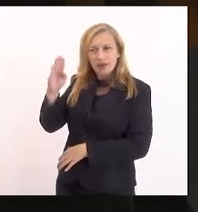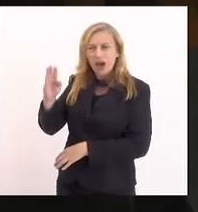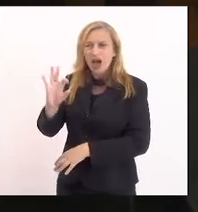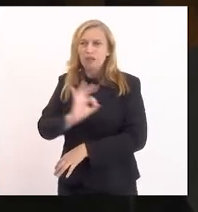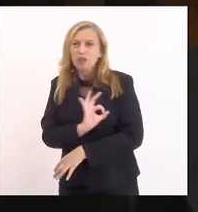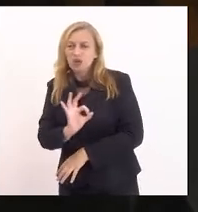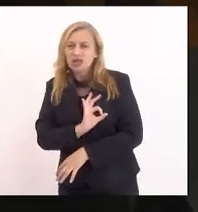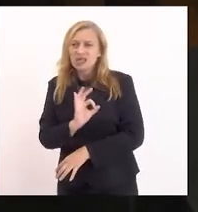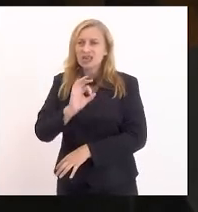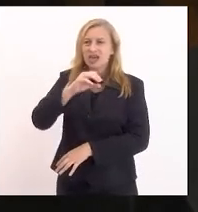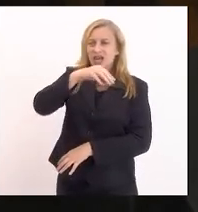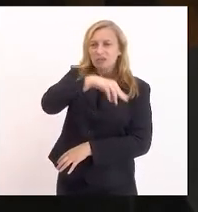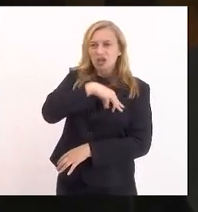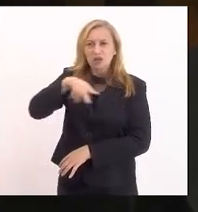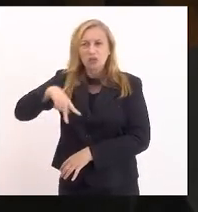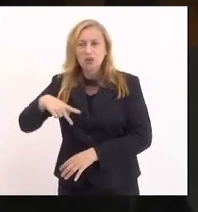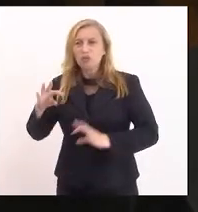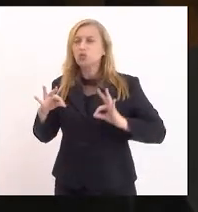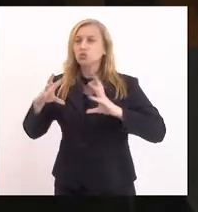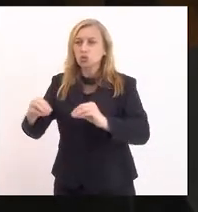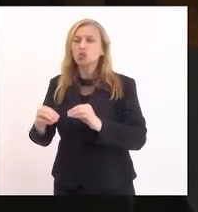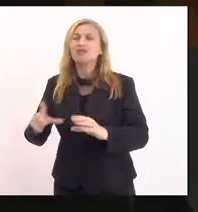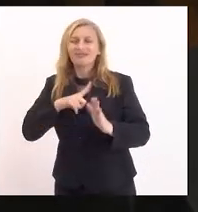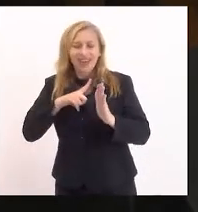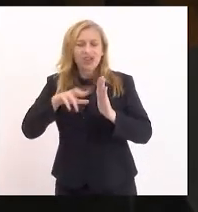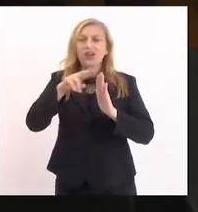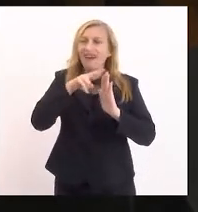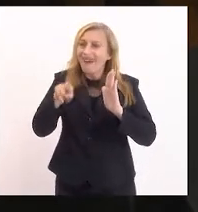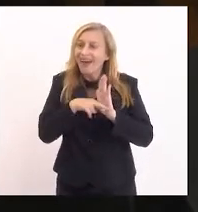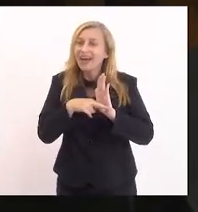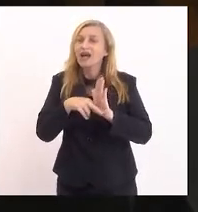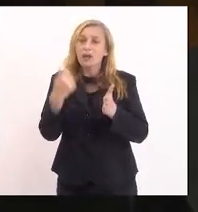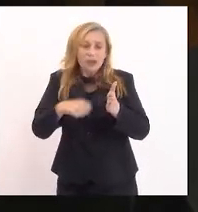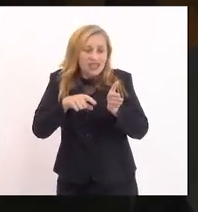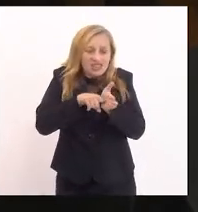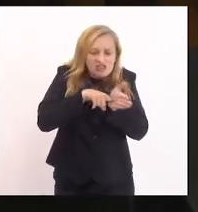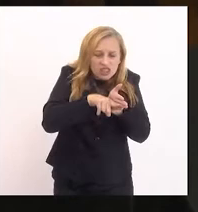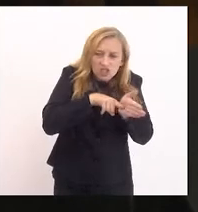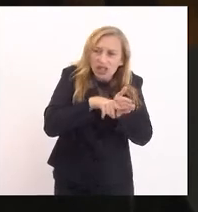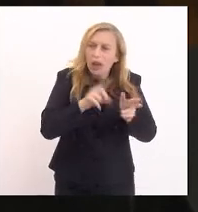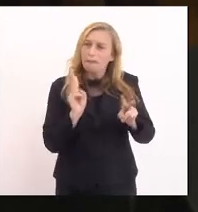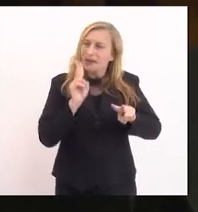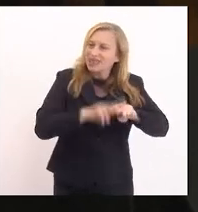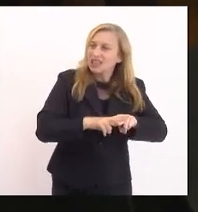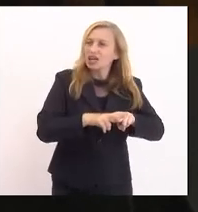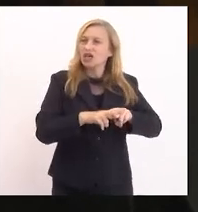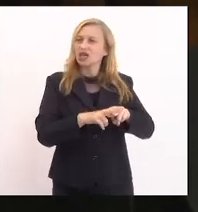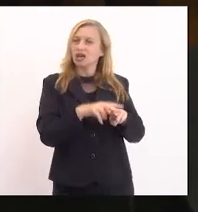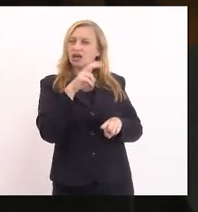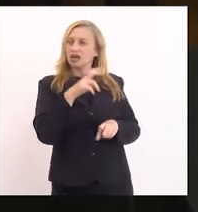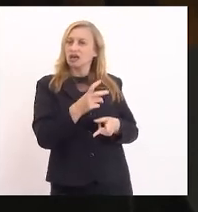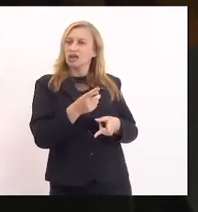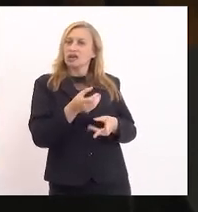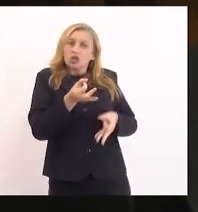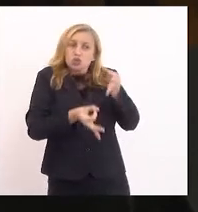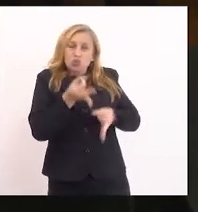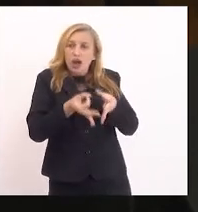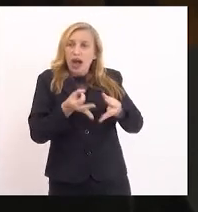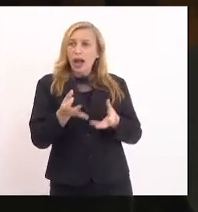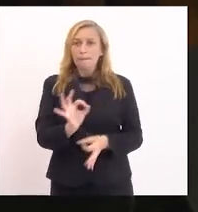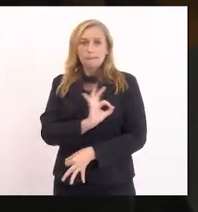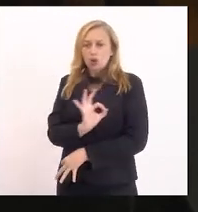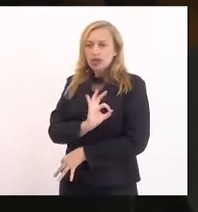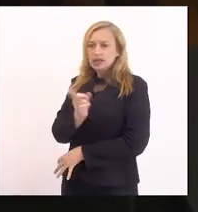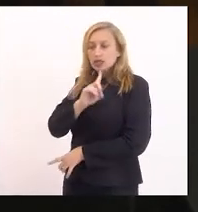o MP, a justiça, enfim, tem um protocolo, tem que investigar, tem que prender, tem que julgar, polícia não é